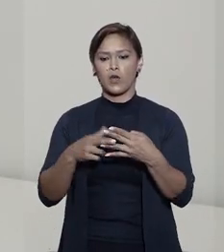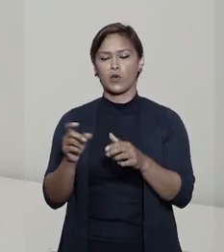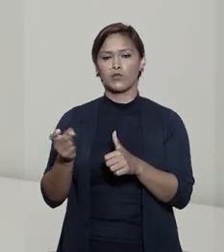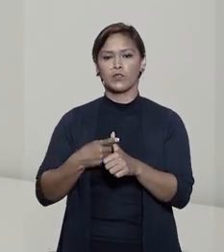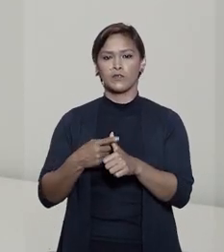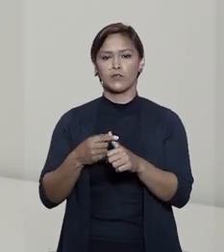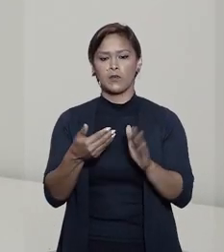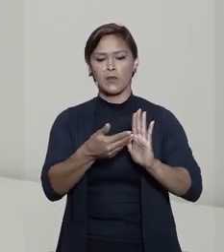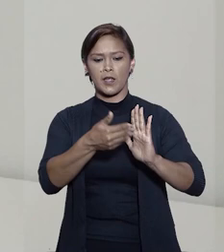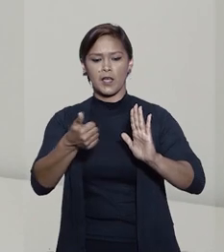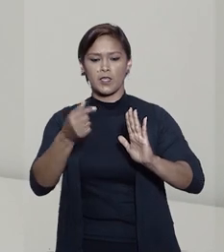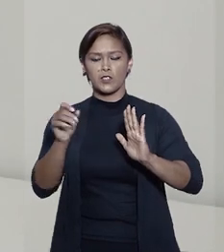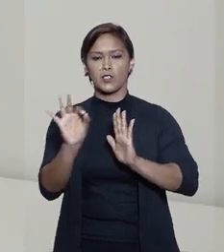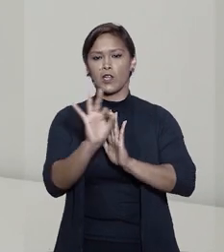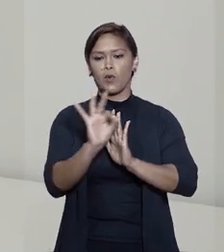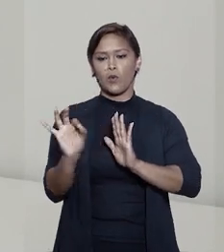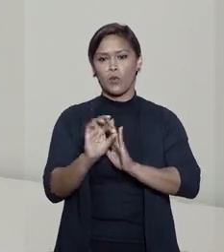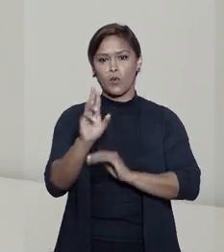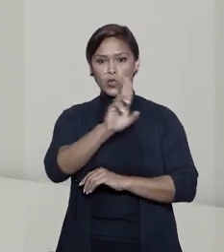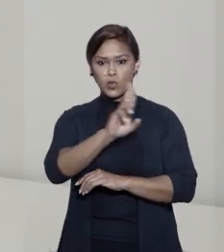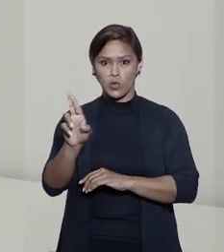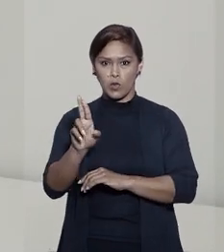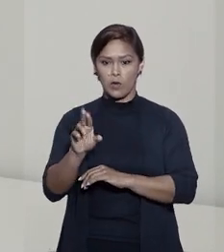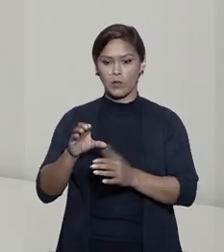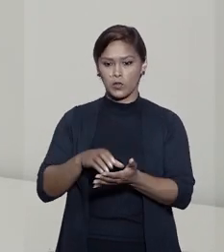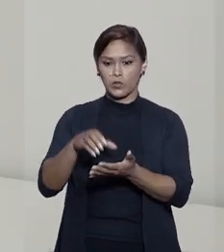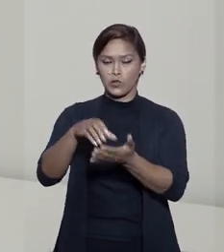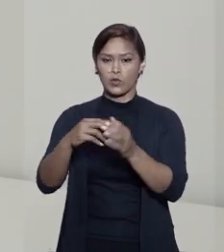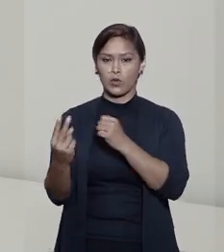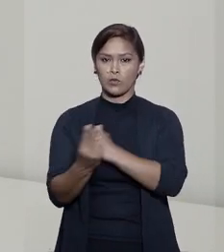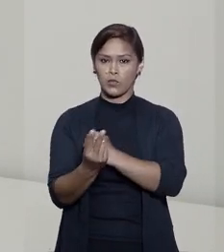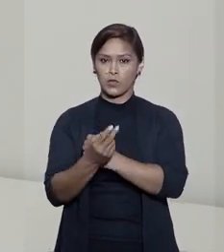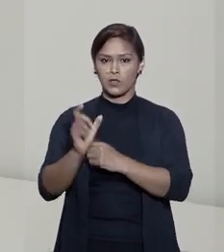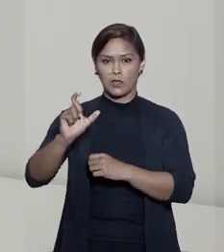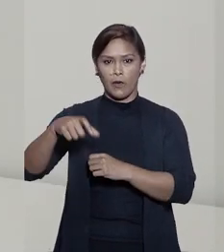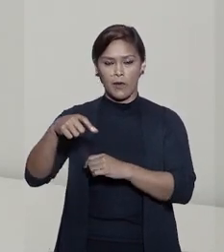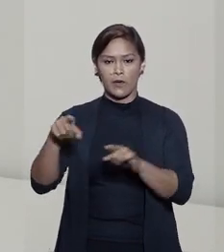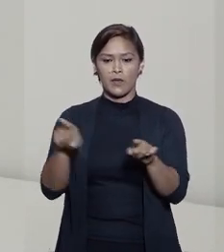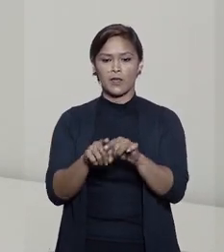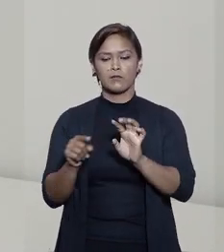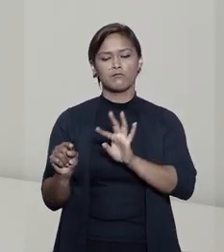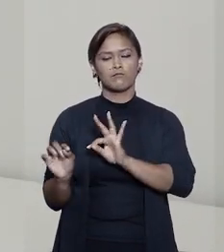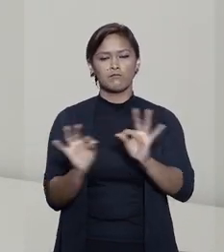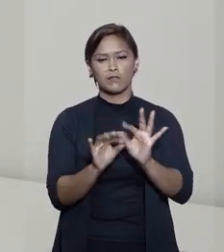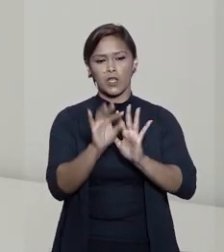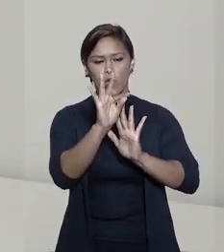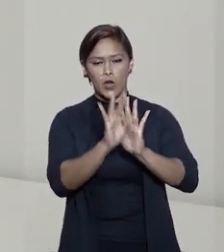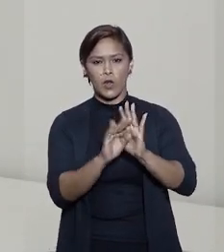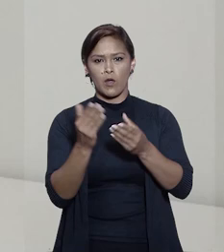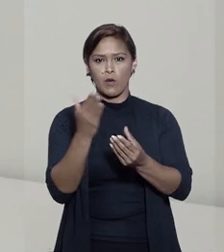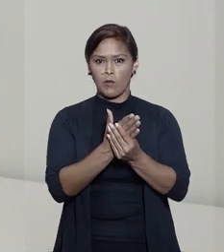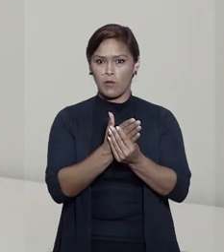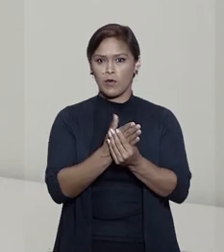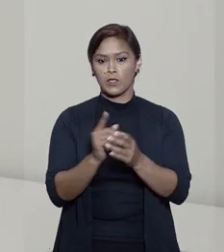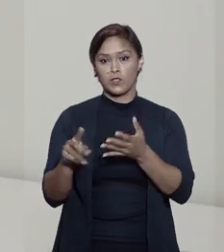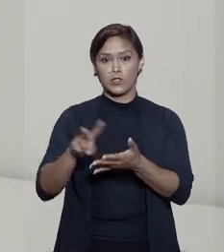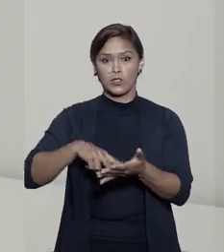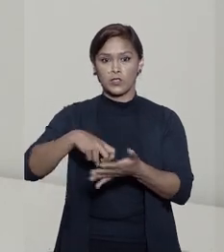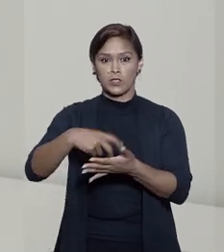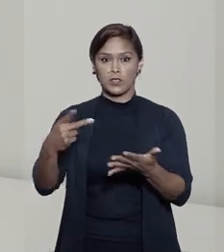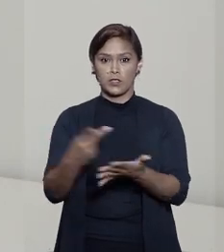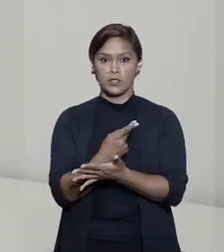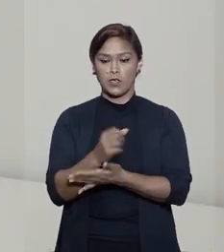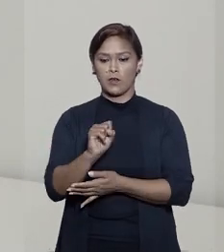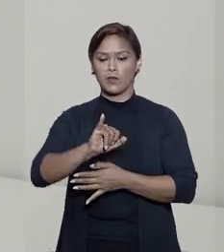devedor para retirar a inscrição do nome dele nos órgãos de proteção ao crédito determinada durante um processo de execução.